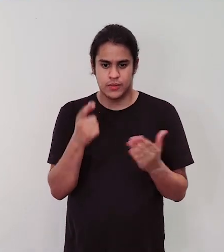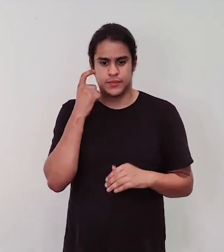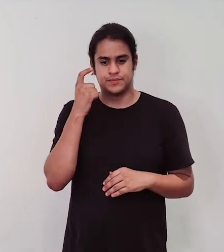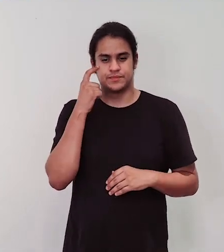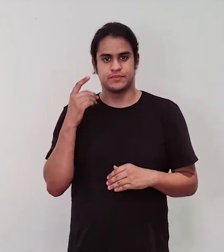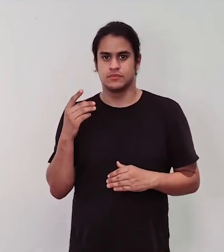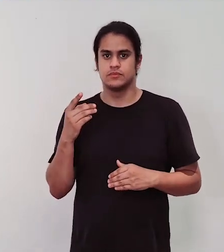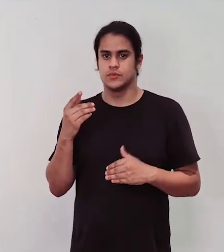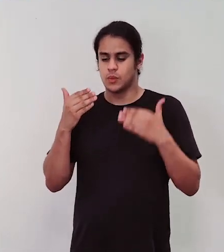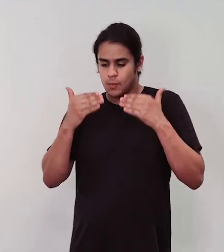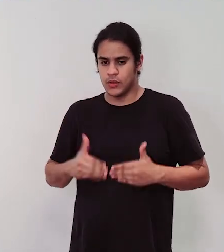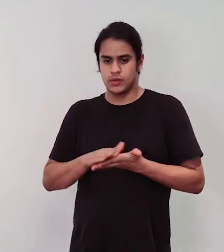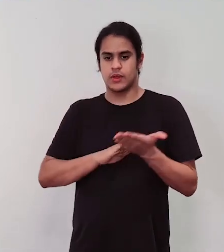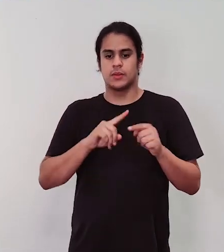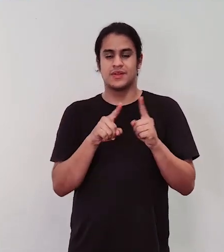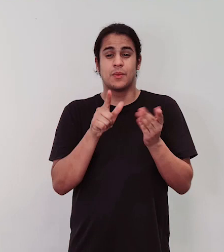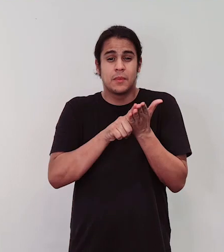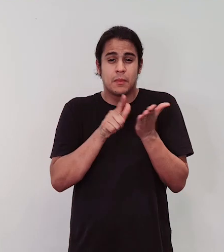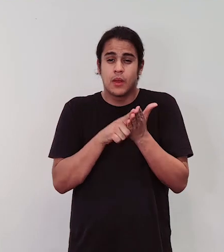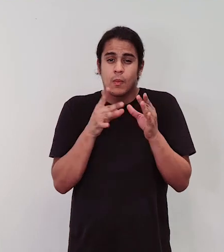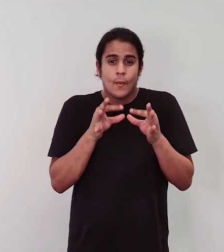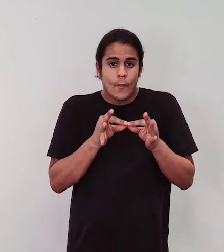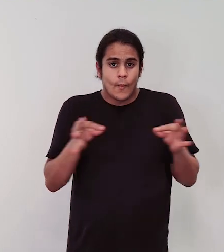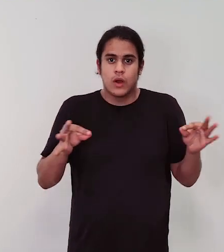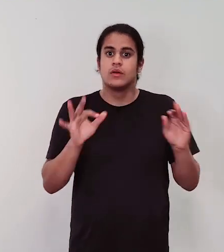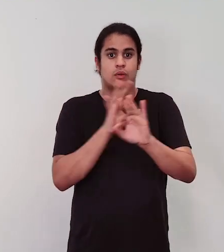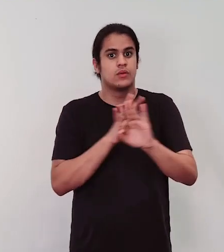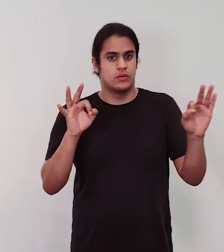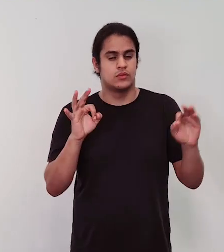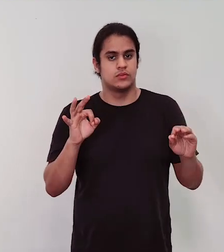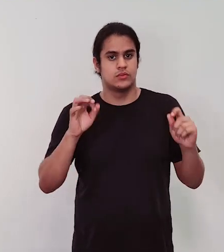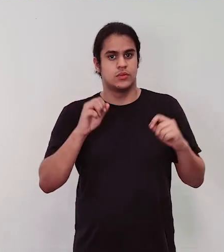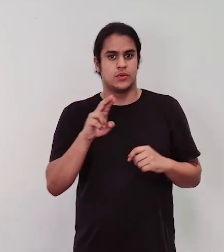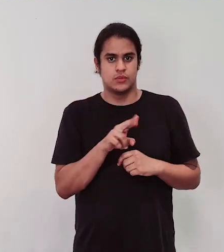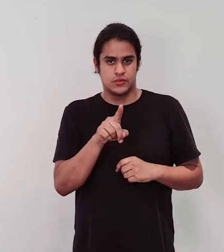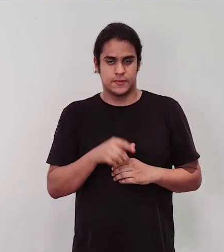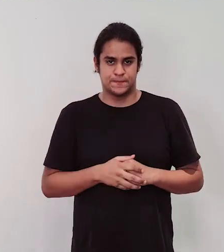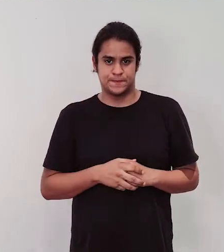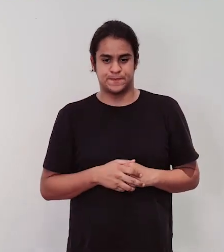sem nenhuma estampa mas é um papel bem fininho é um papel muito bom para fazer lamp